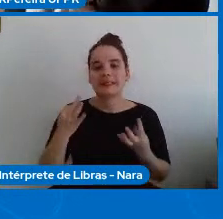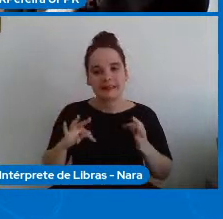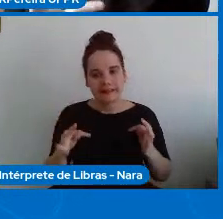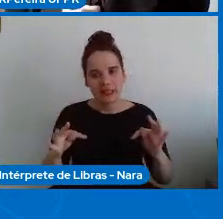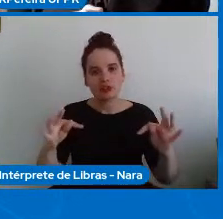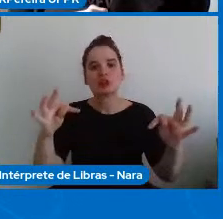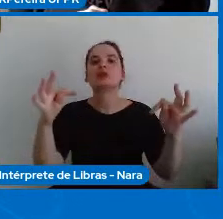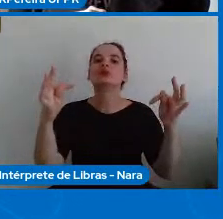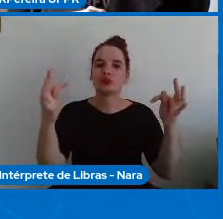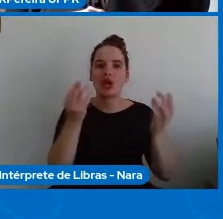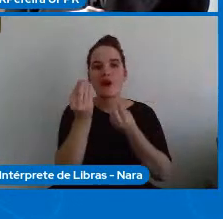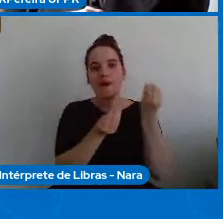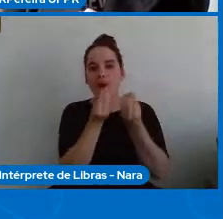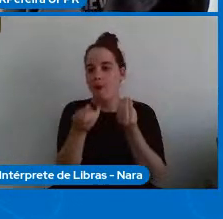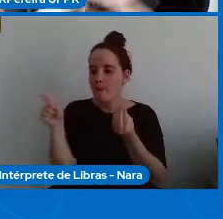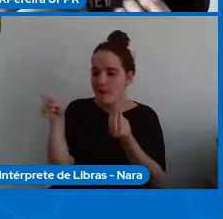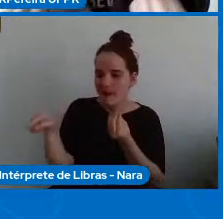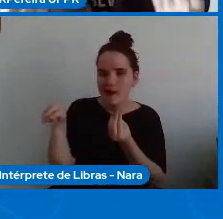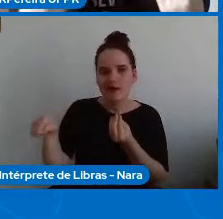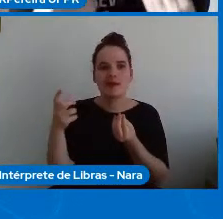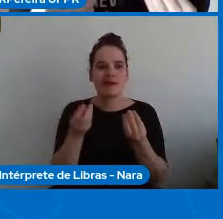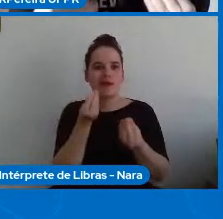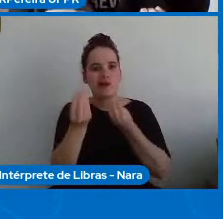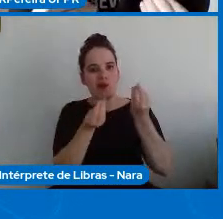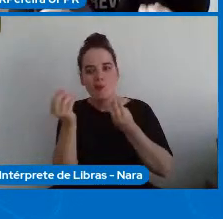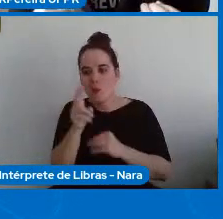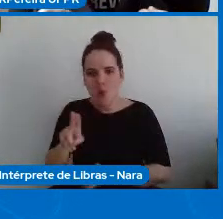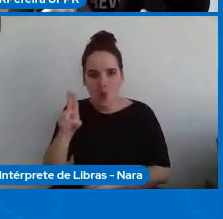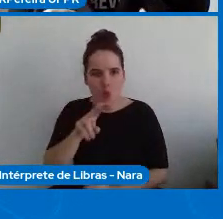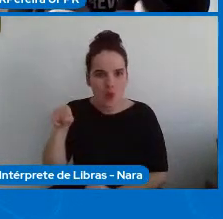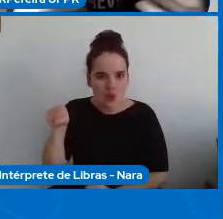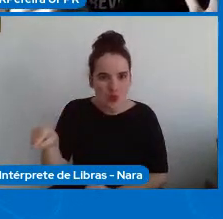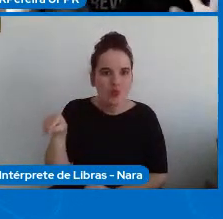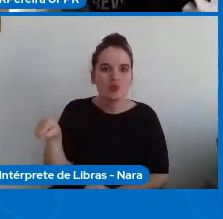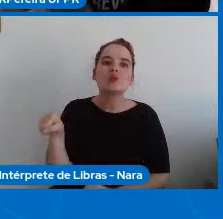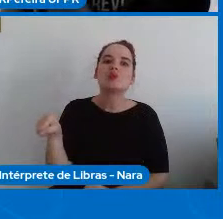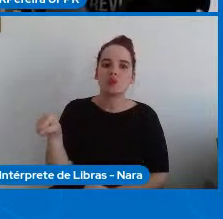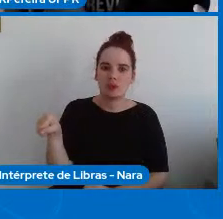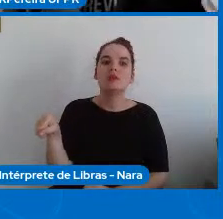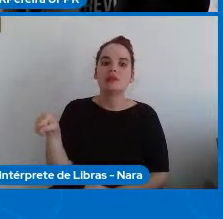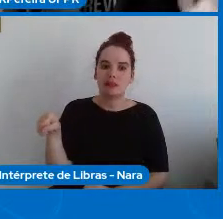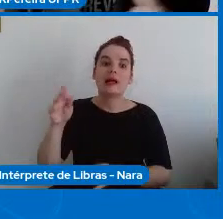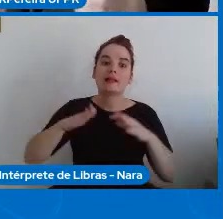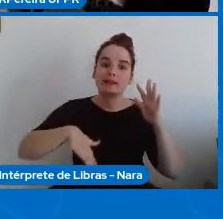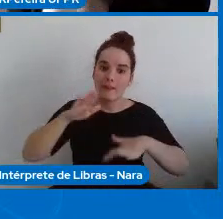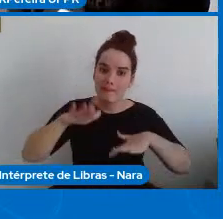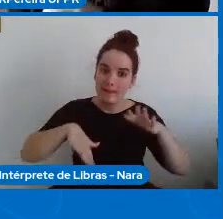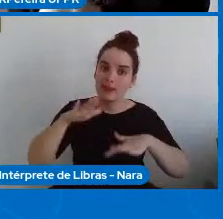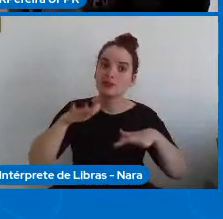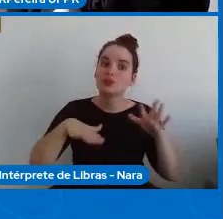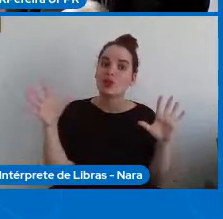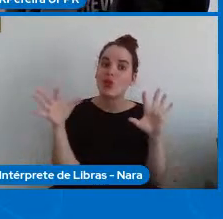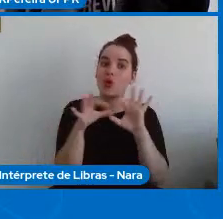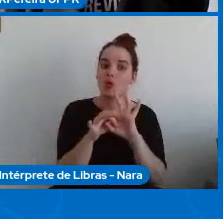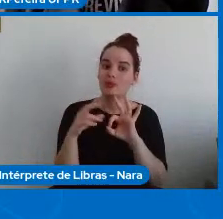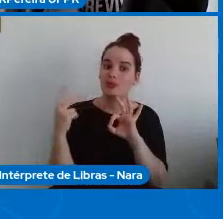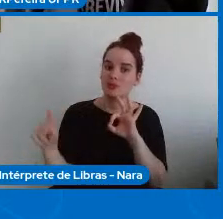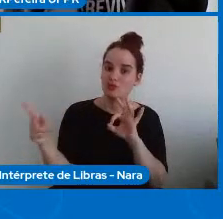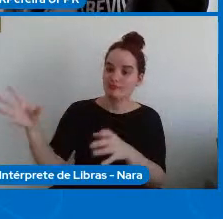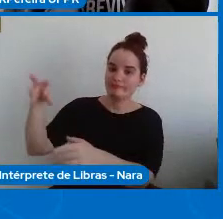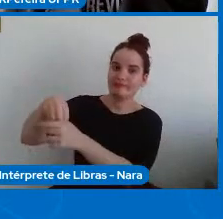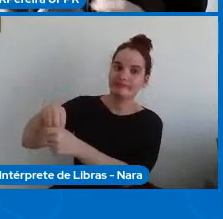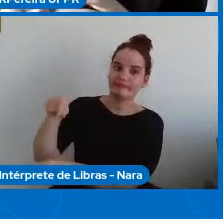que ela pode ser usada, depende muito do contexto ou depende totalmente do contexto em que ela é inserida.